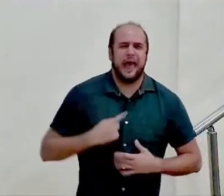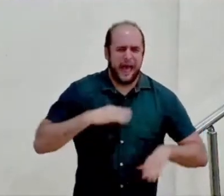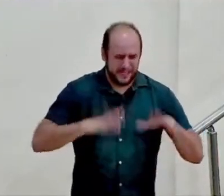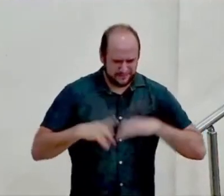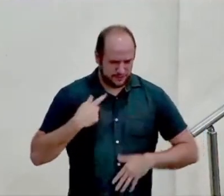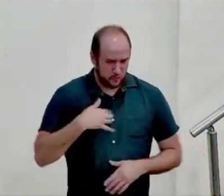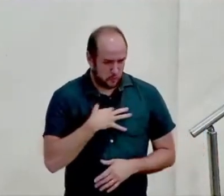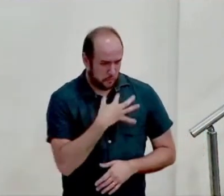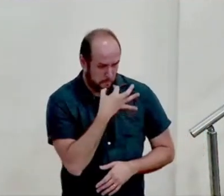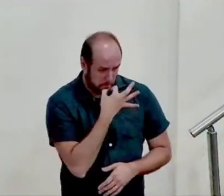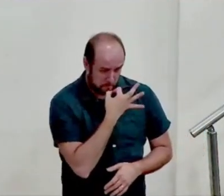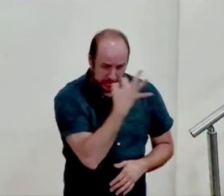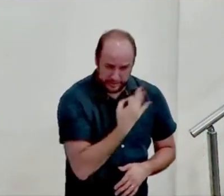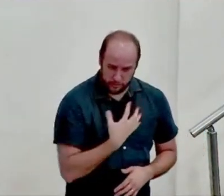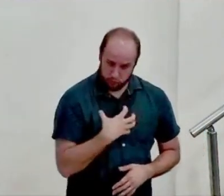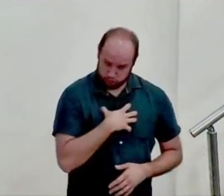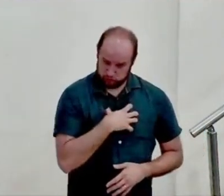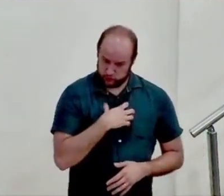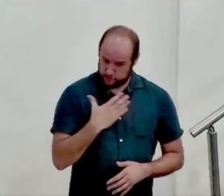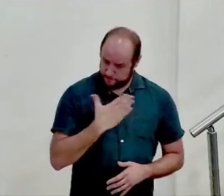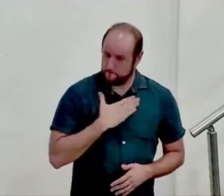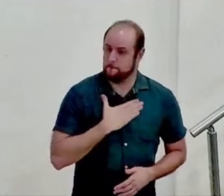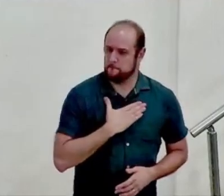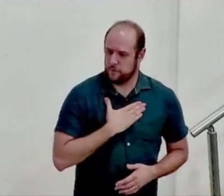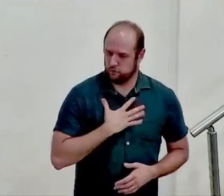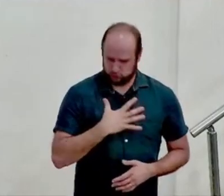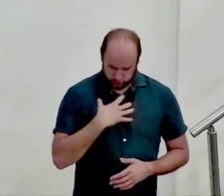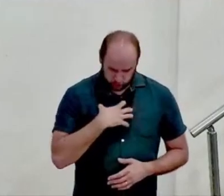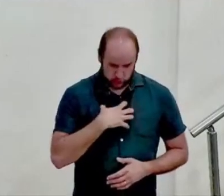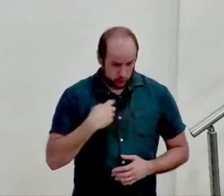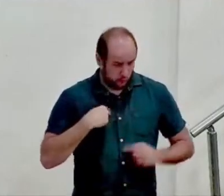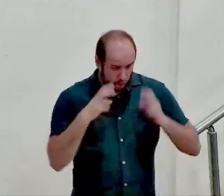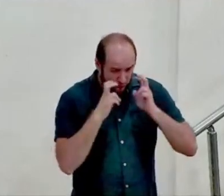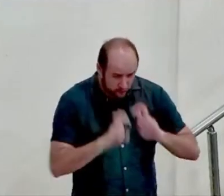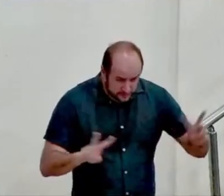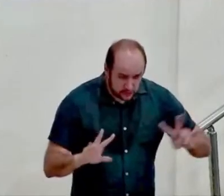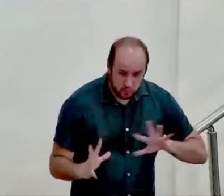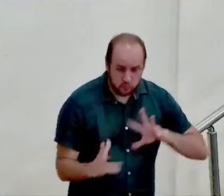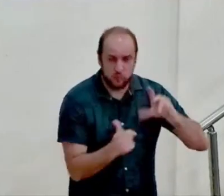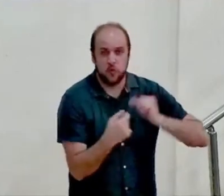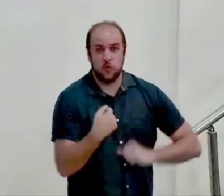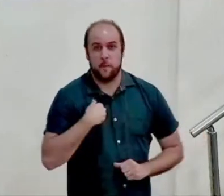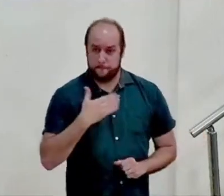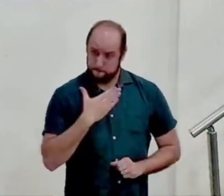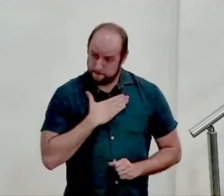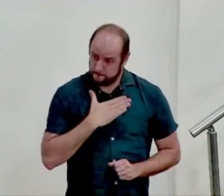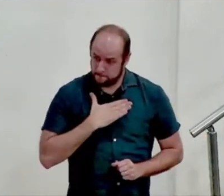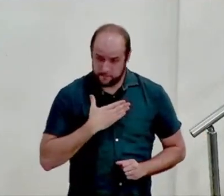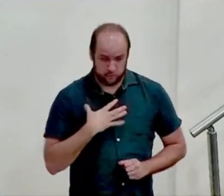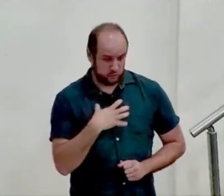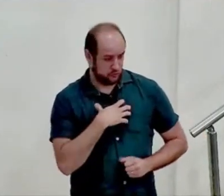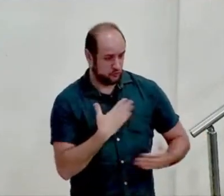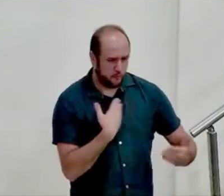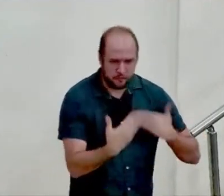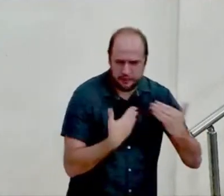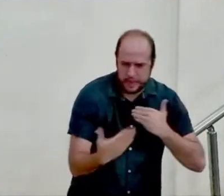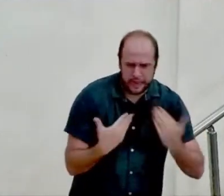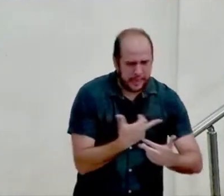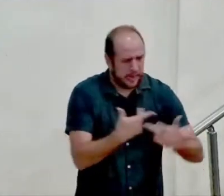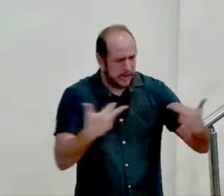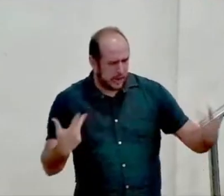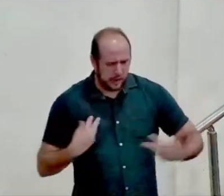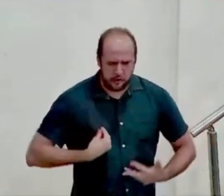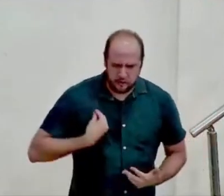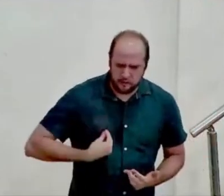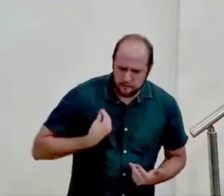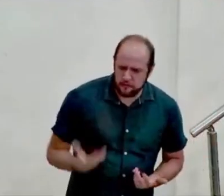eu acho que o meu jeito a minha maneira de enxergar o mundo a minha maneira de lidar com as situações do